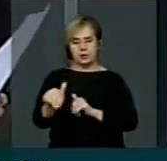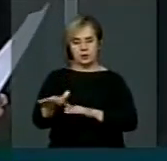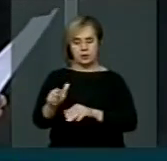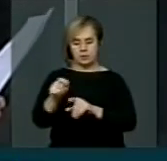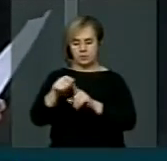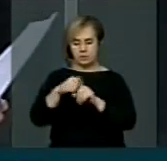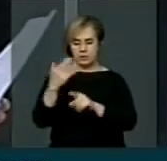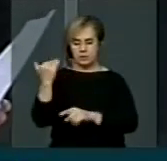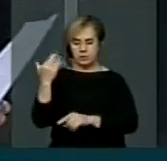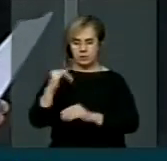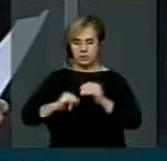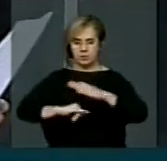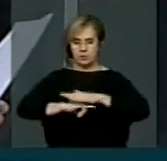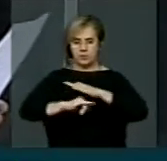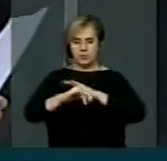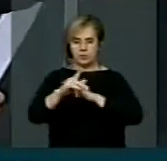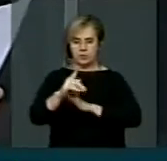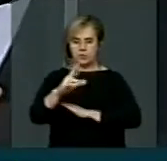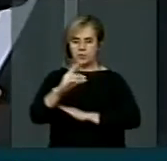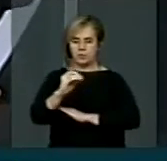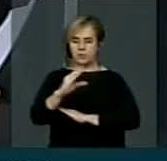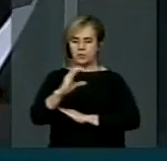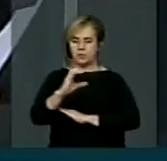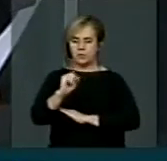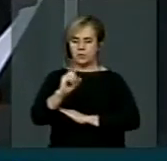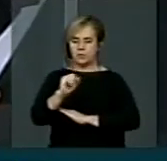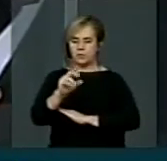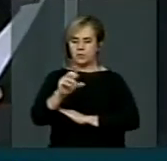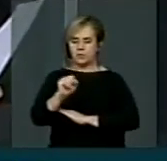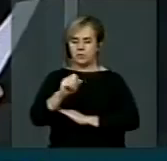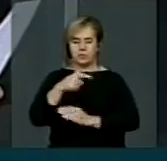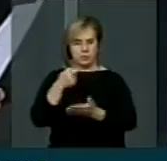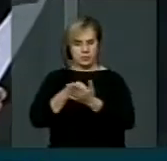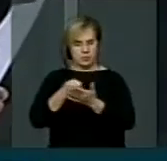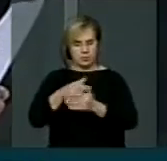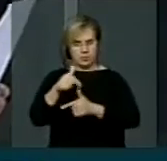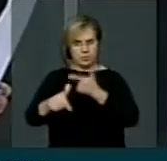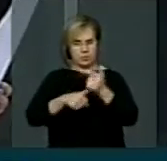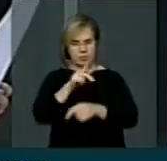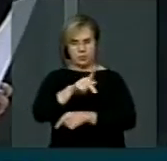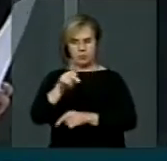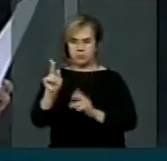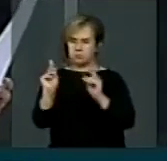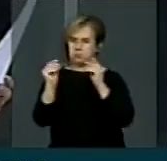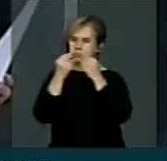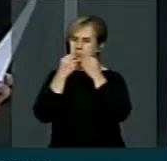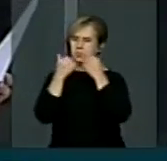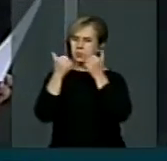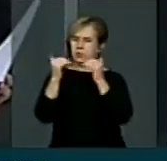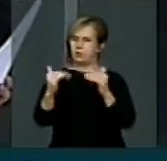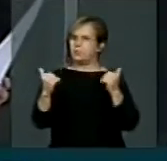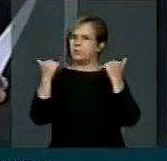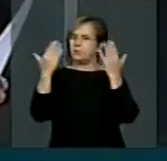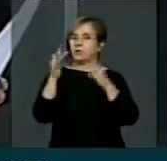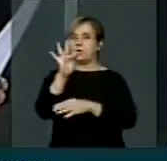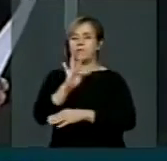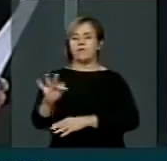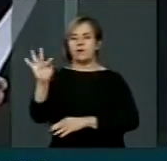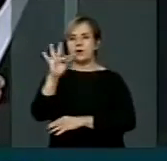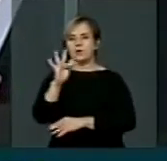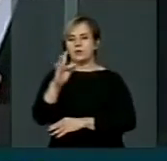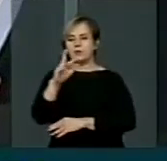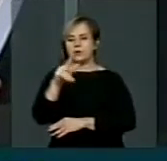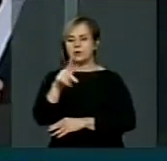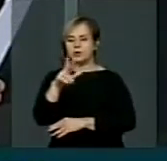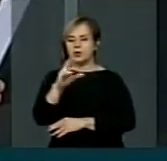passado. O Instituto Processos se empenhou em contratar e manter um corpo docente de alta qualidade. A então Faculdade de Processos